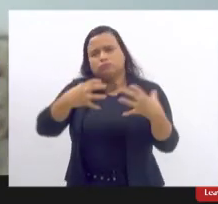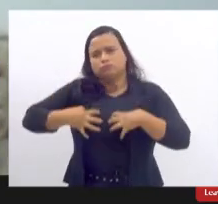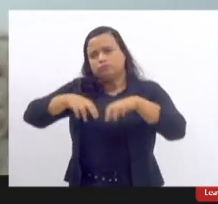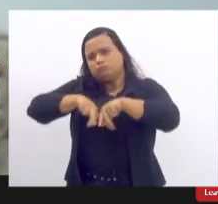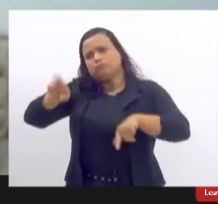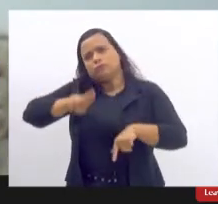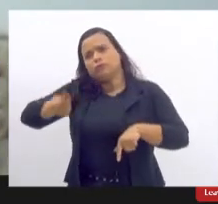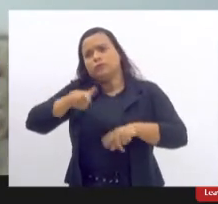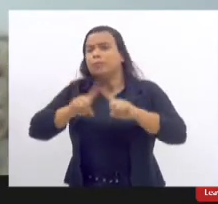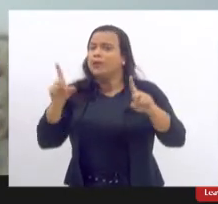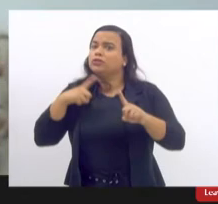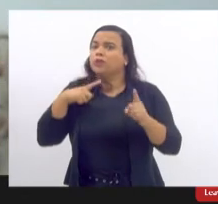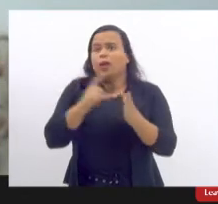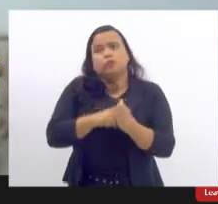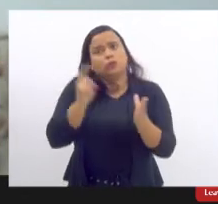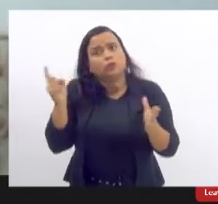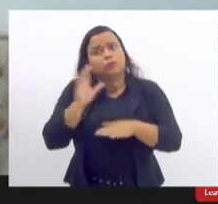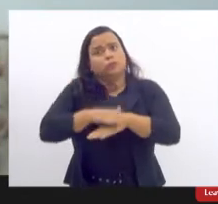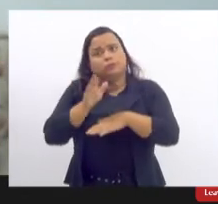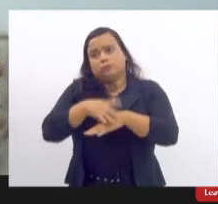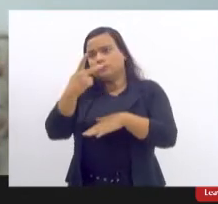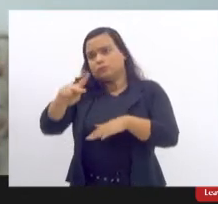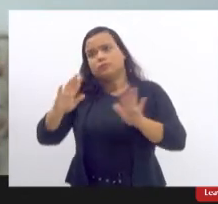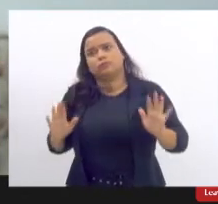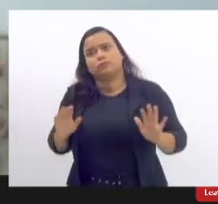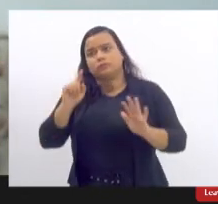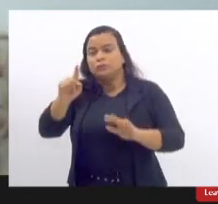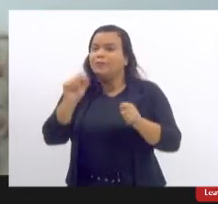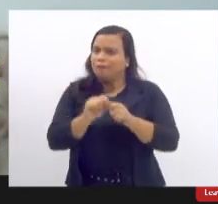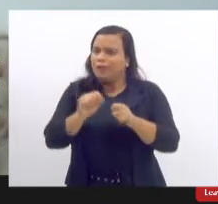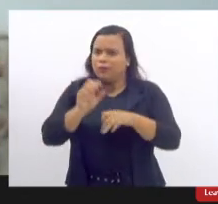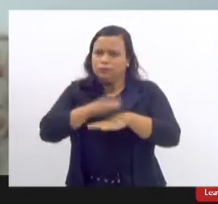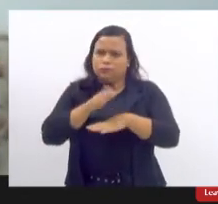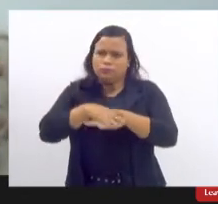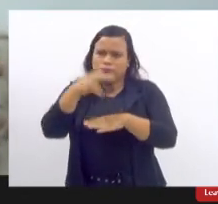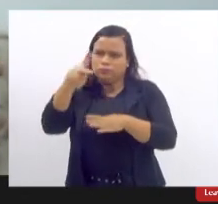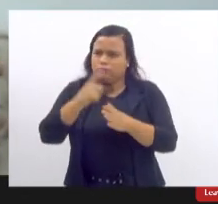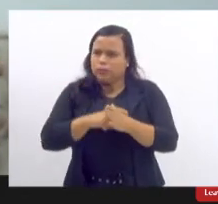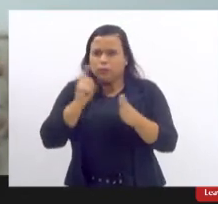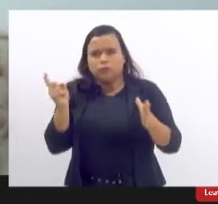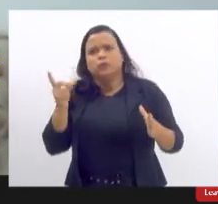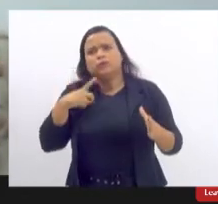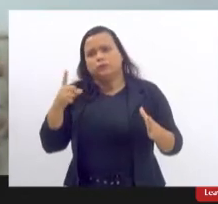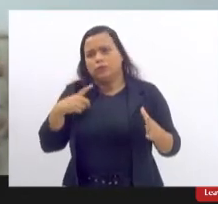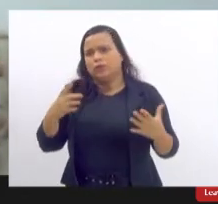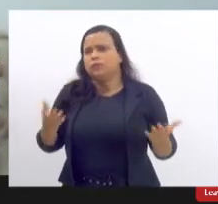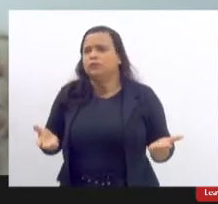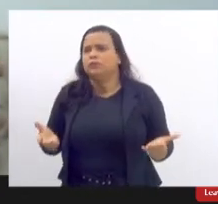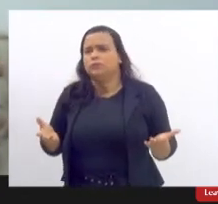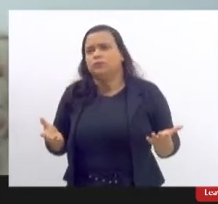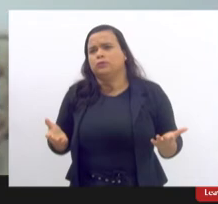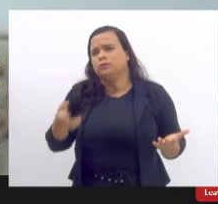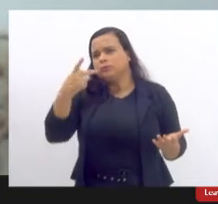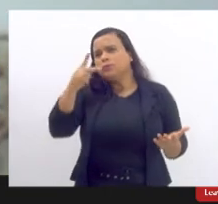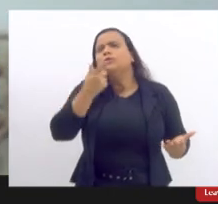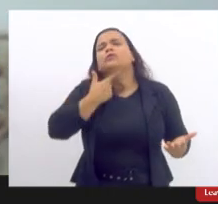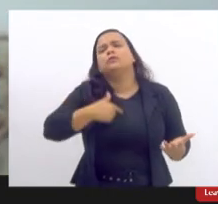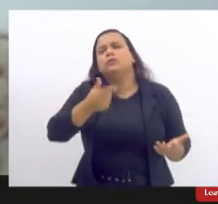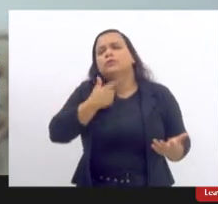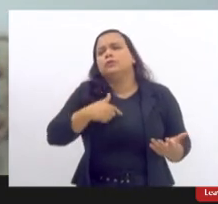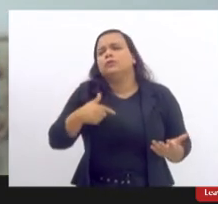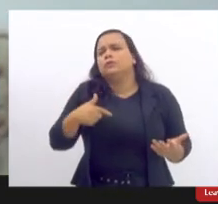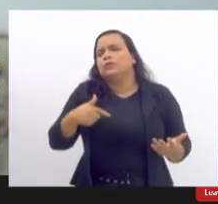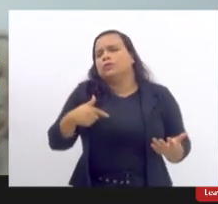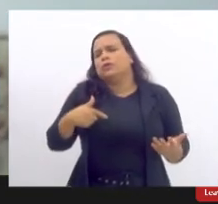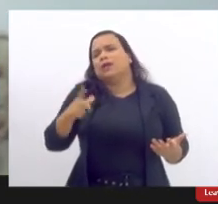tem autonomia quando você faz isso tudo e vai ter autonomia do seu desejo aí passa a ser uma